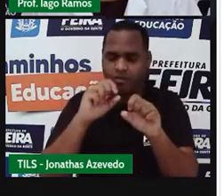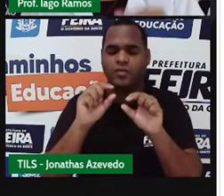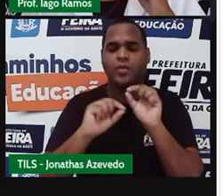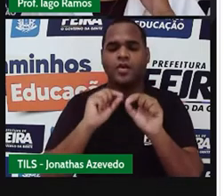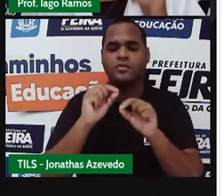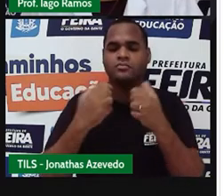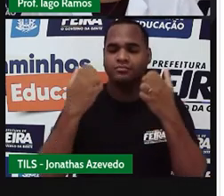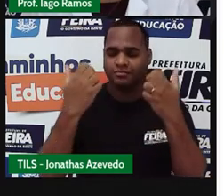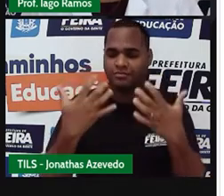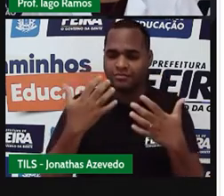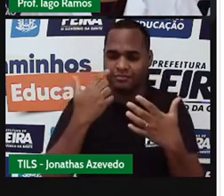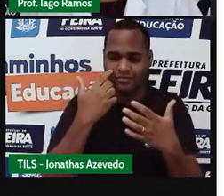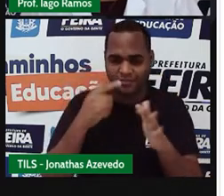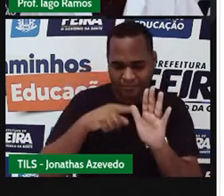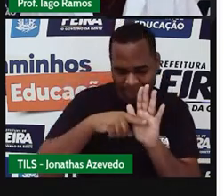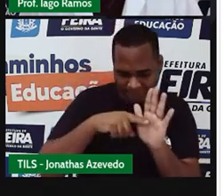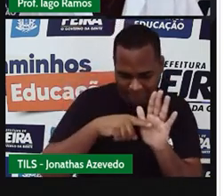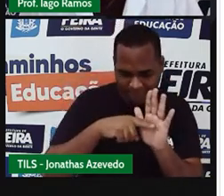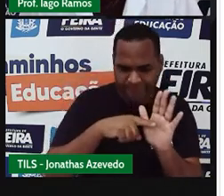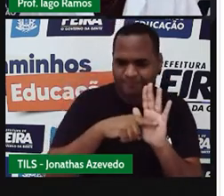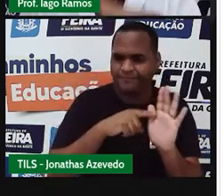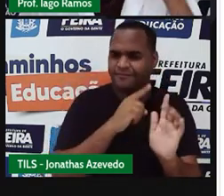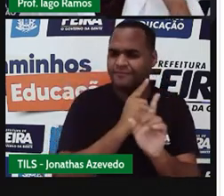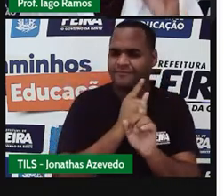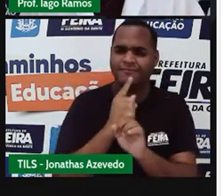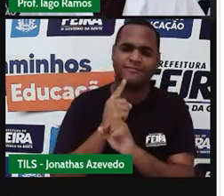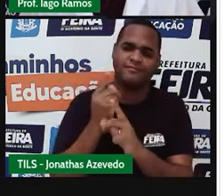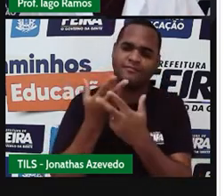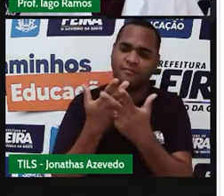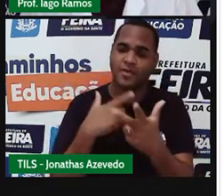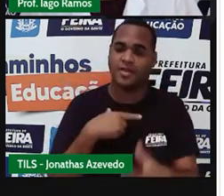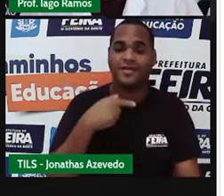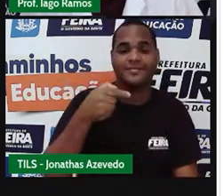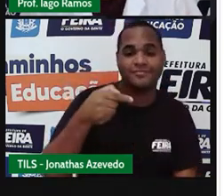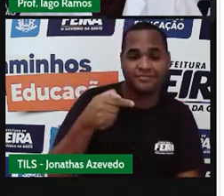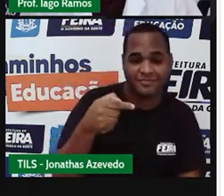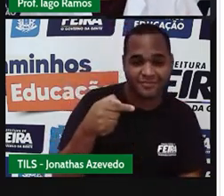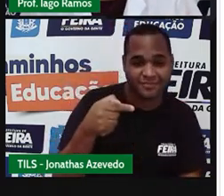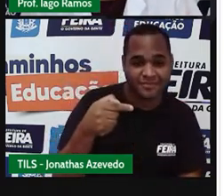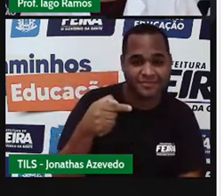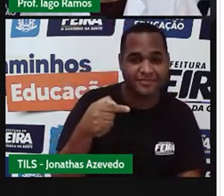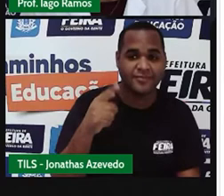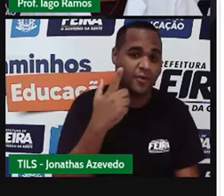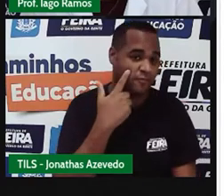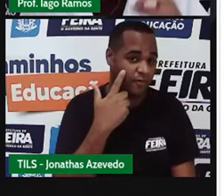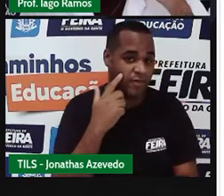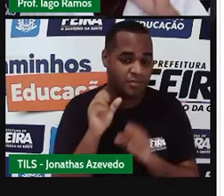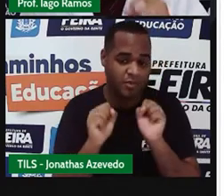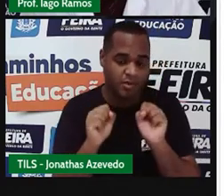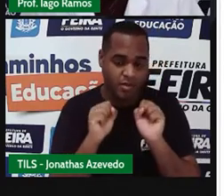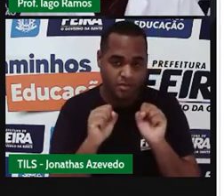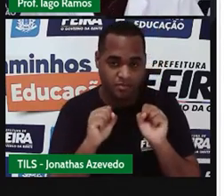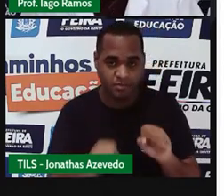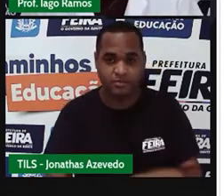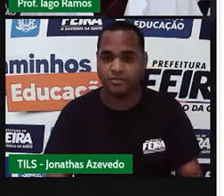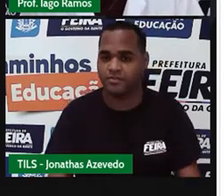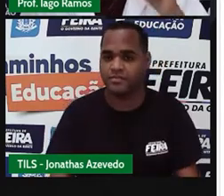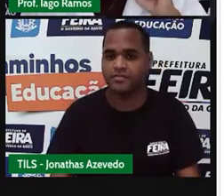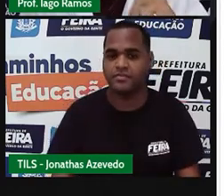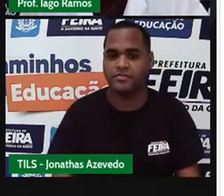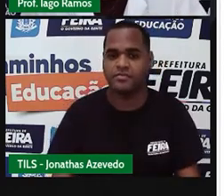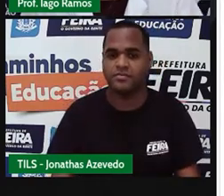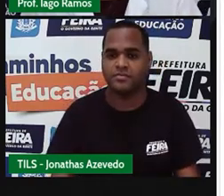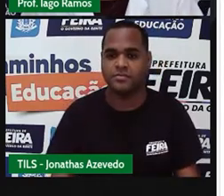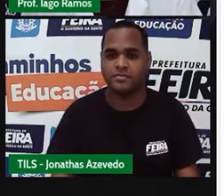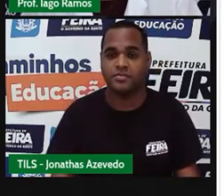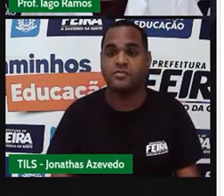você? Que tal você investigar? Sei lá. Vai na do 7. Na tabuada do 7. Dá uma investigadazinha ali. Vê se